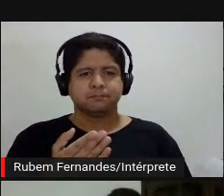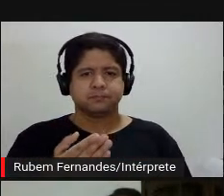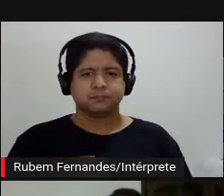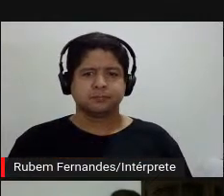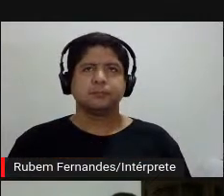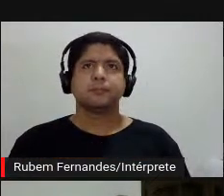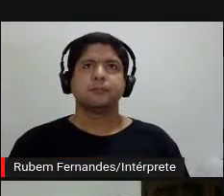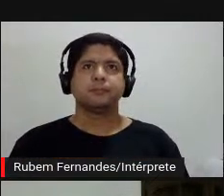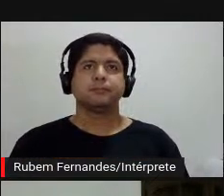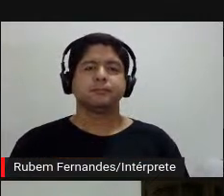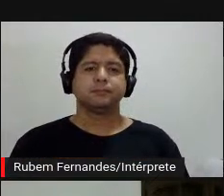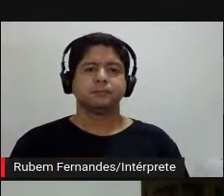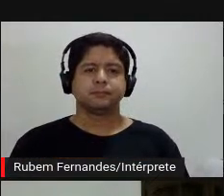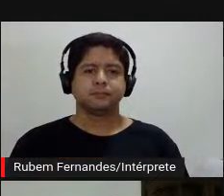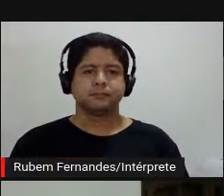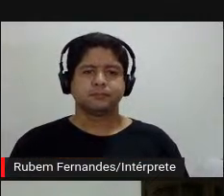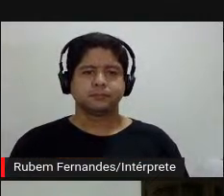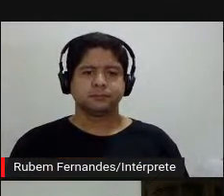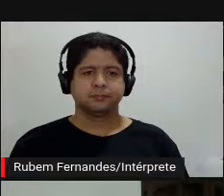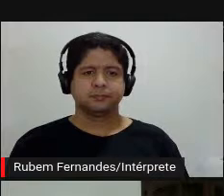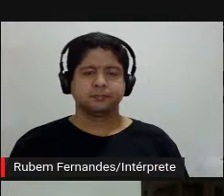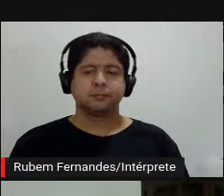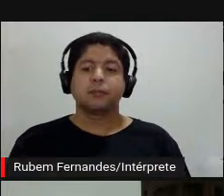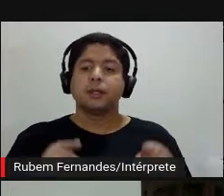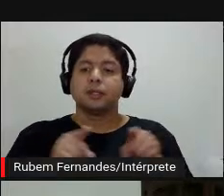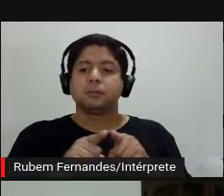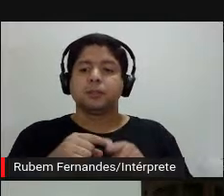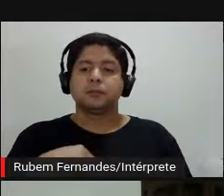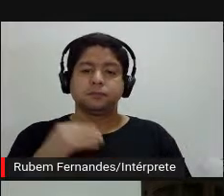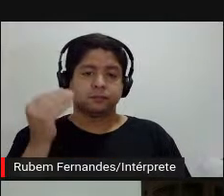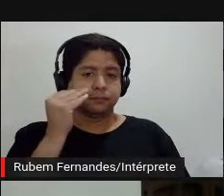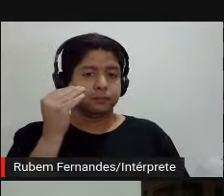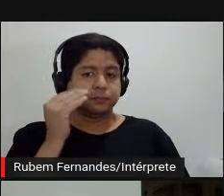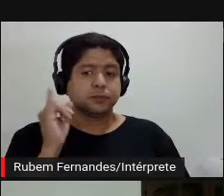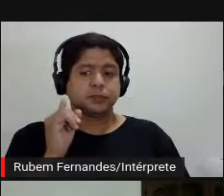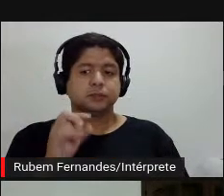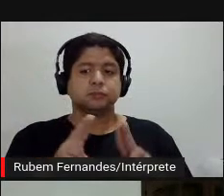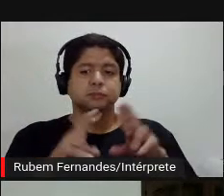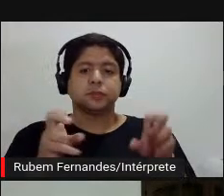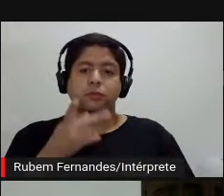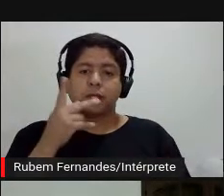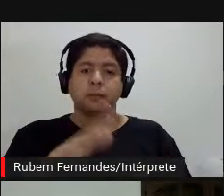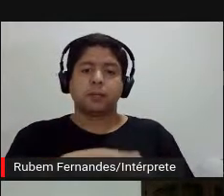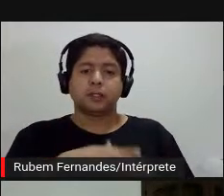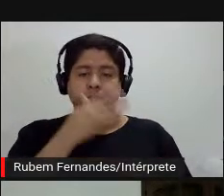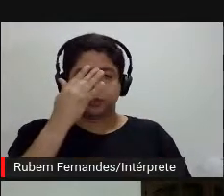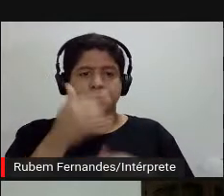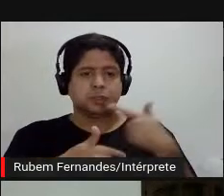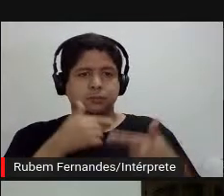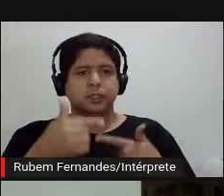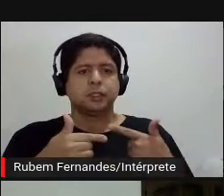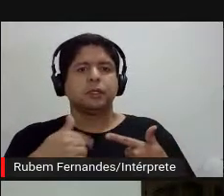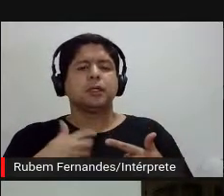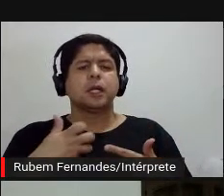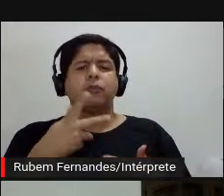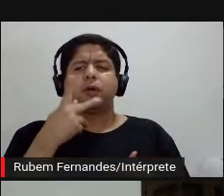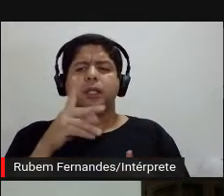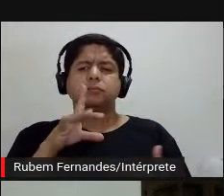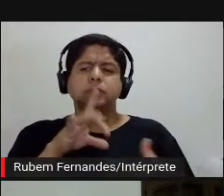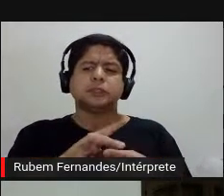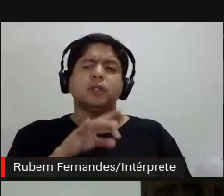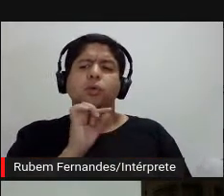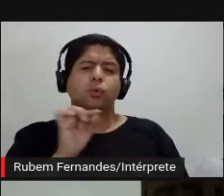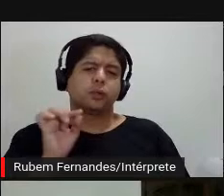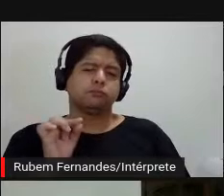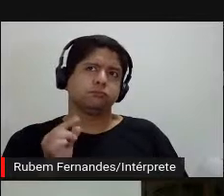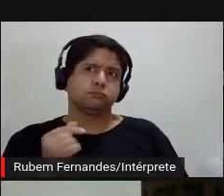o artista criou, para mim, da mesma forma funciona para falar do curador, então, porque eu quis também falar disso, porque hoje em dia